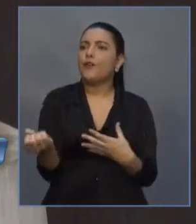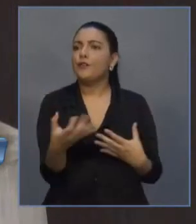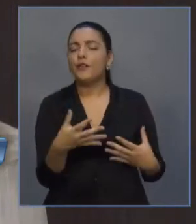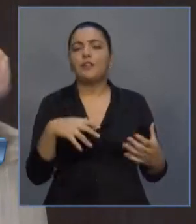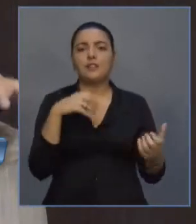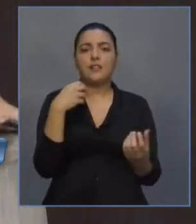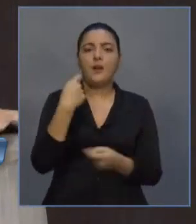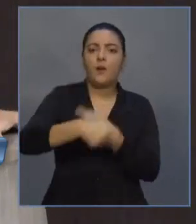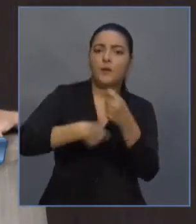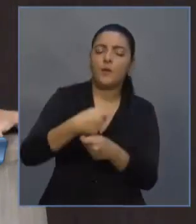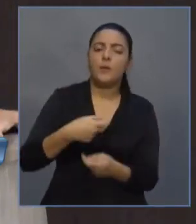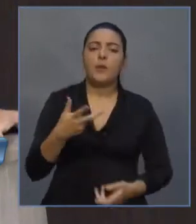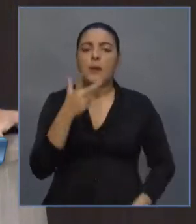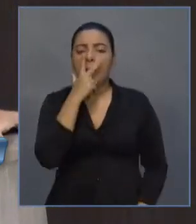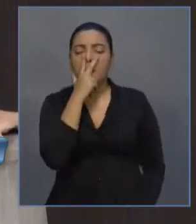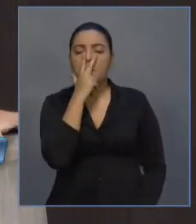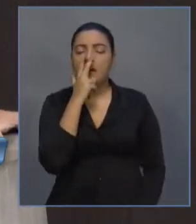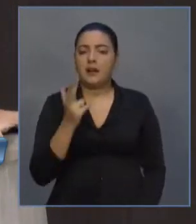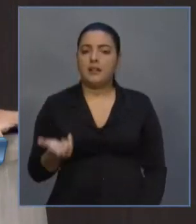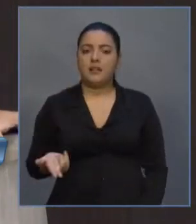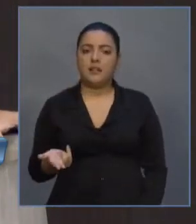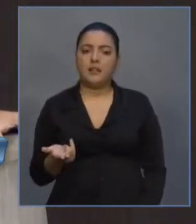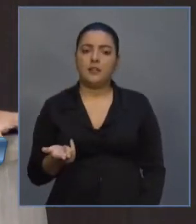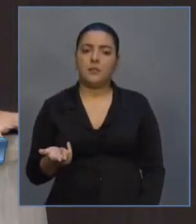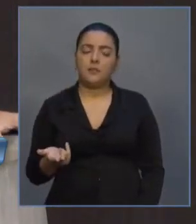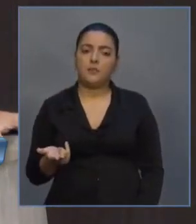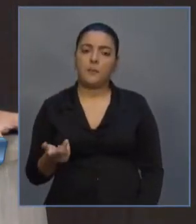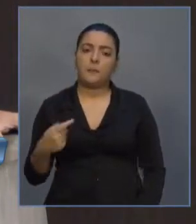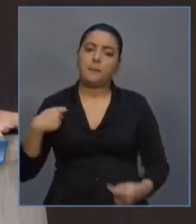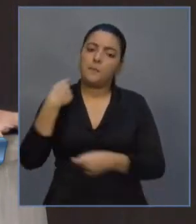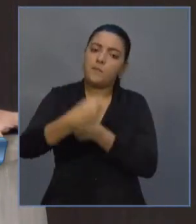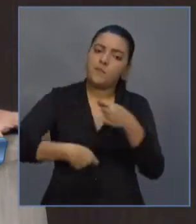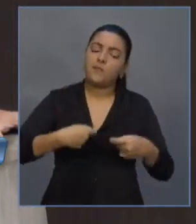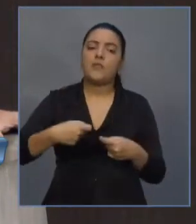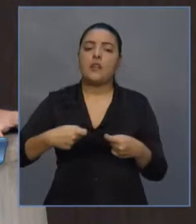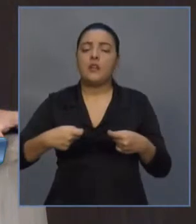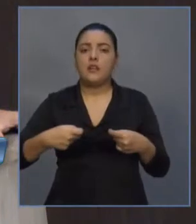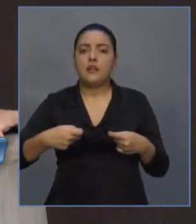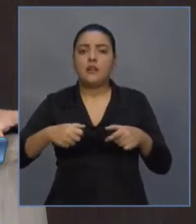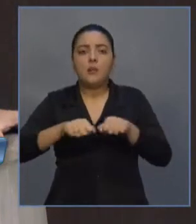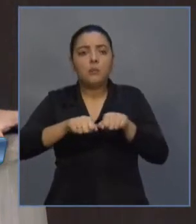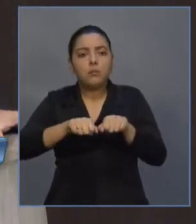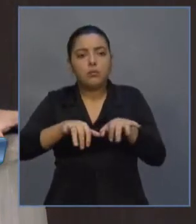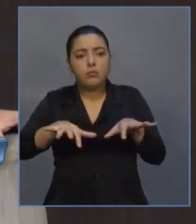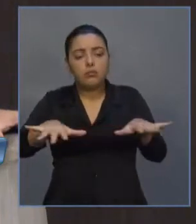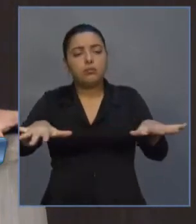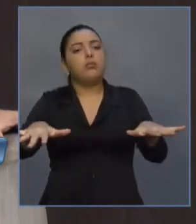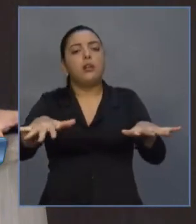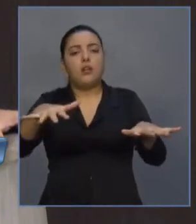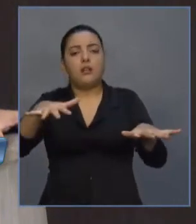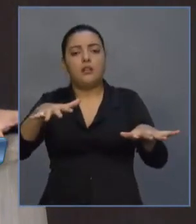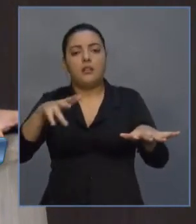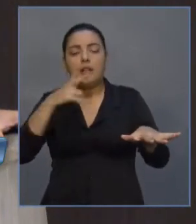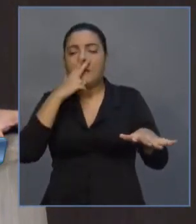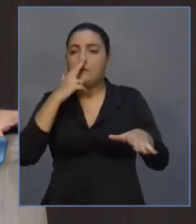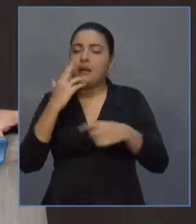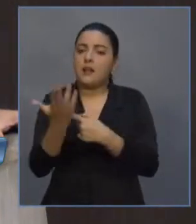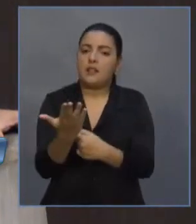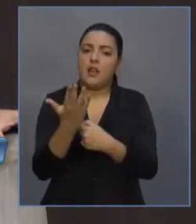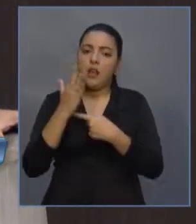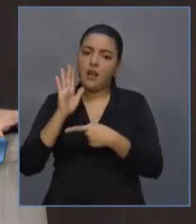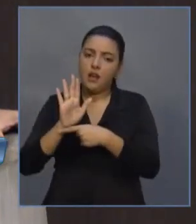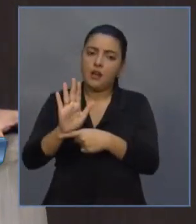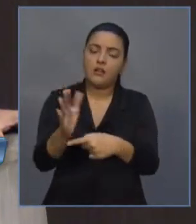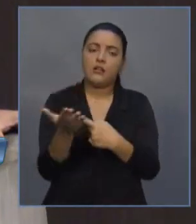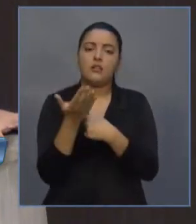Nós precisamos de uma economia de redes mais horizontais, de mais cooperativismo, de